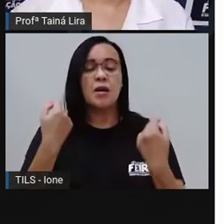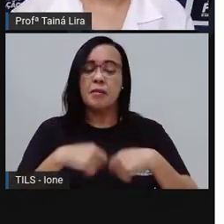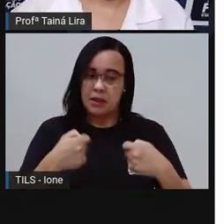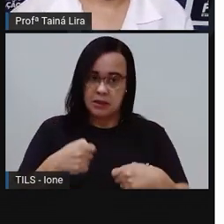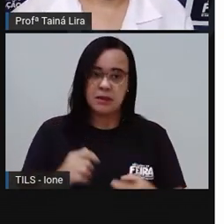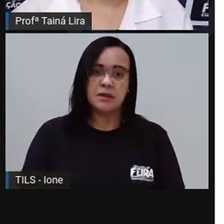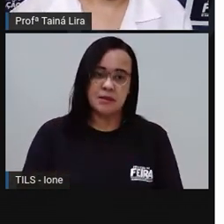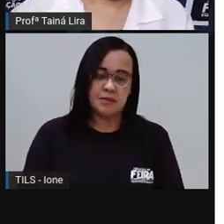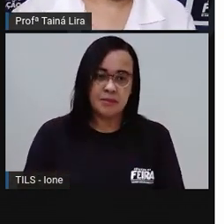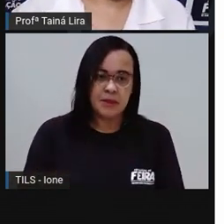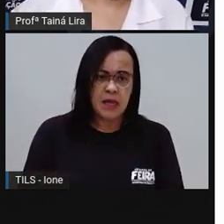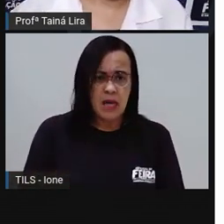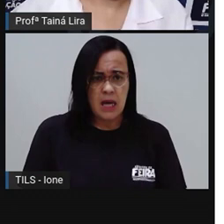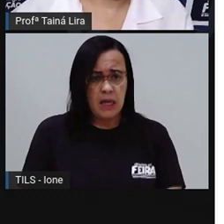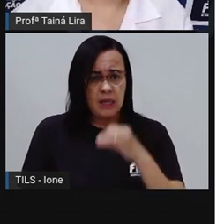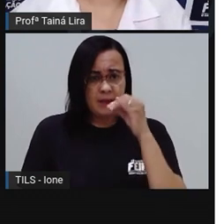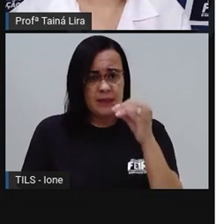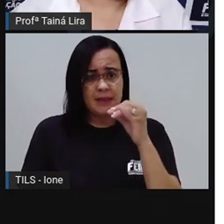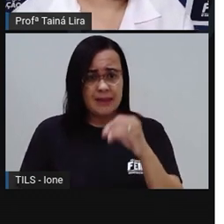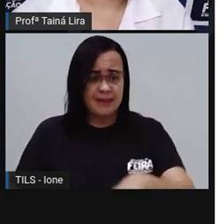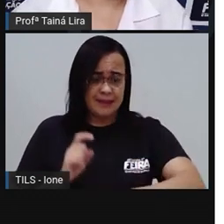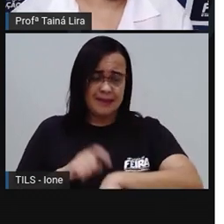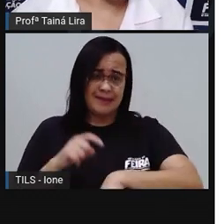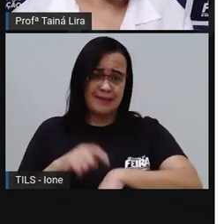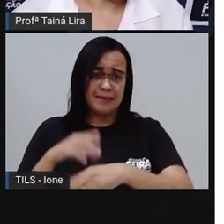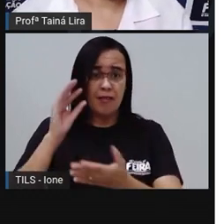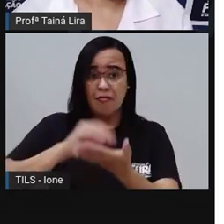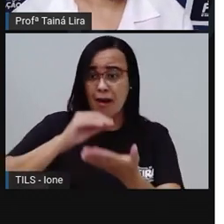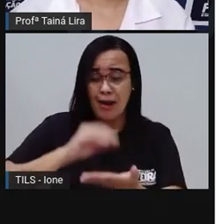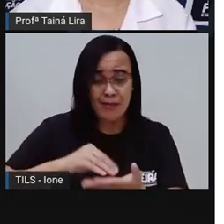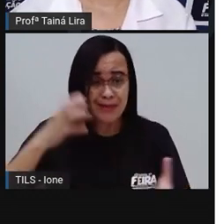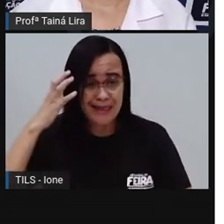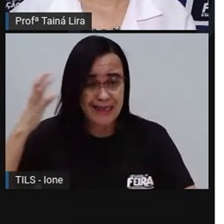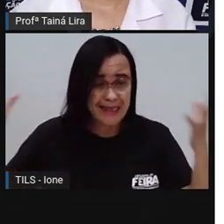Porque já imaginou Se na hora De gravar Faltar alguma coisa?